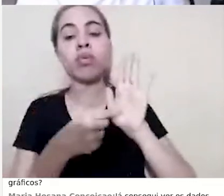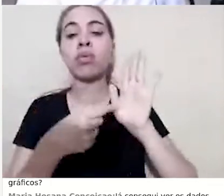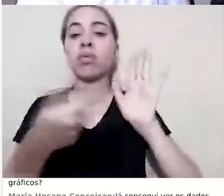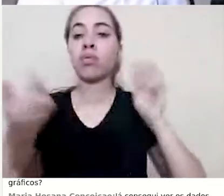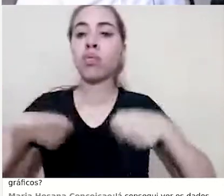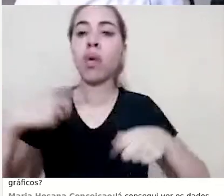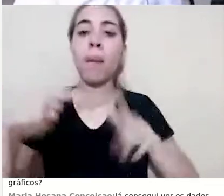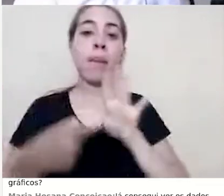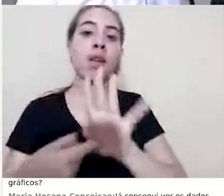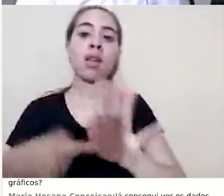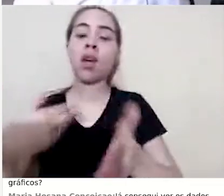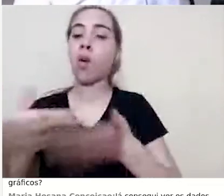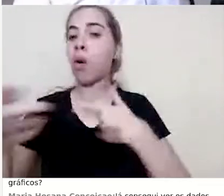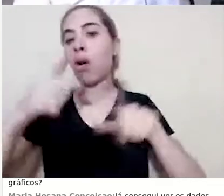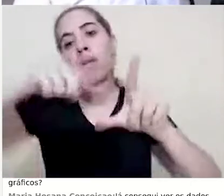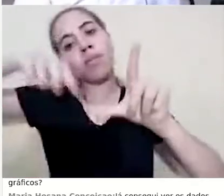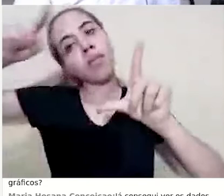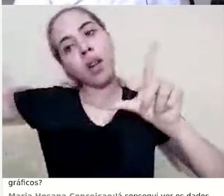falando.